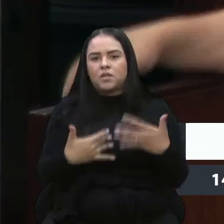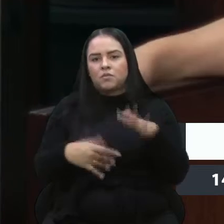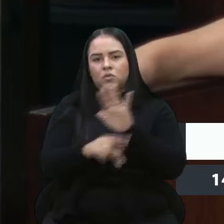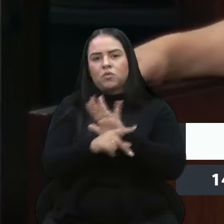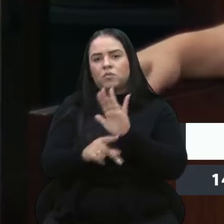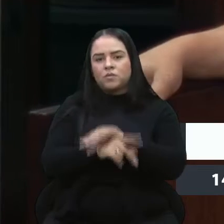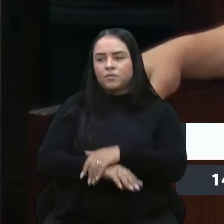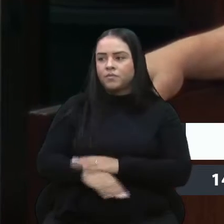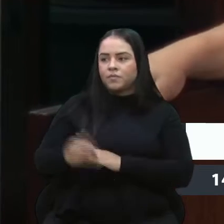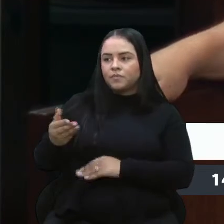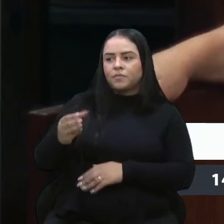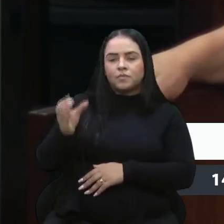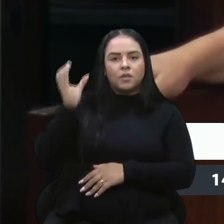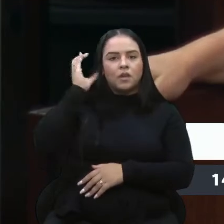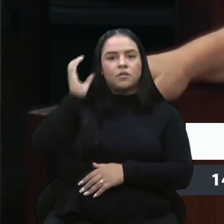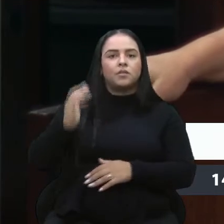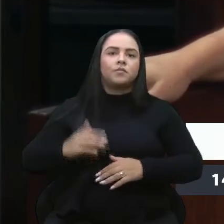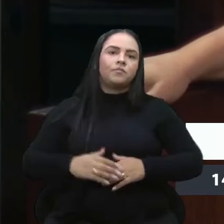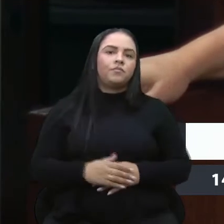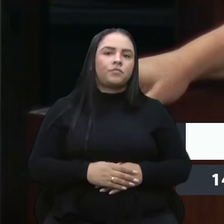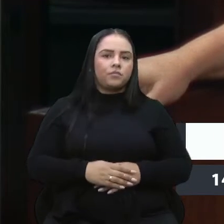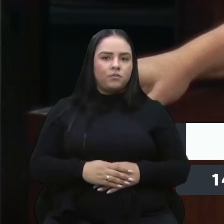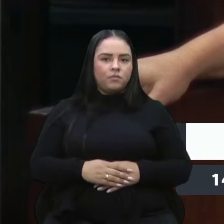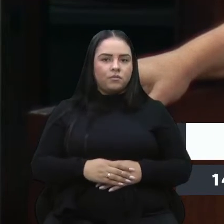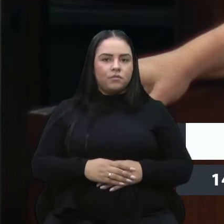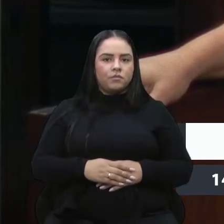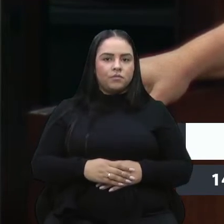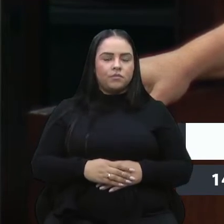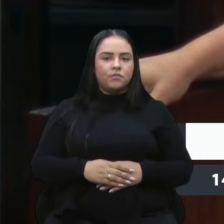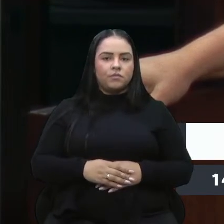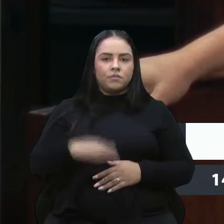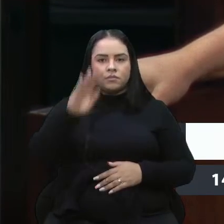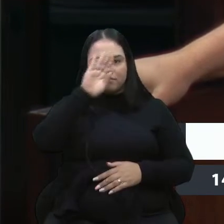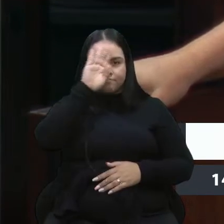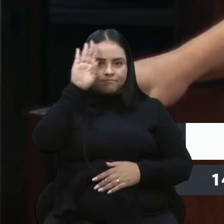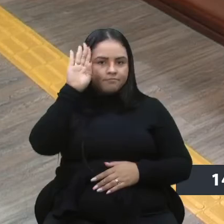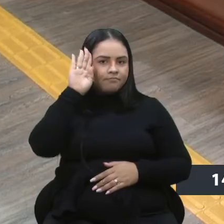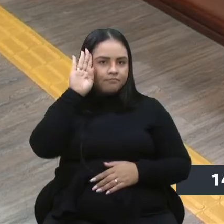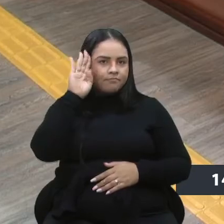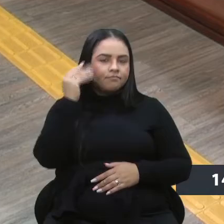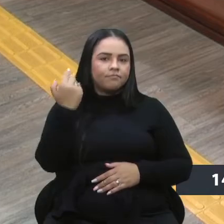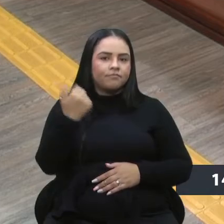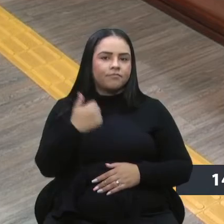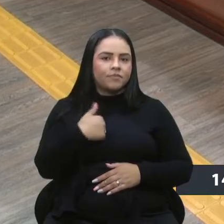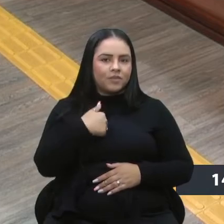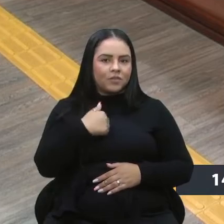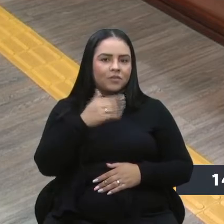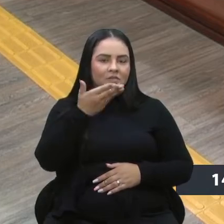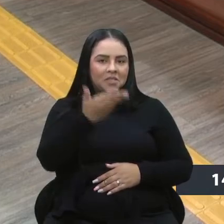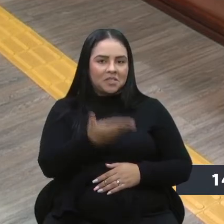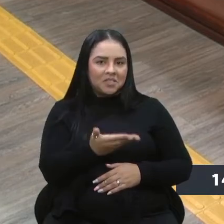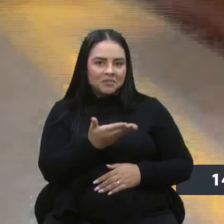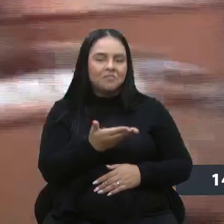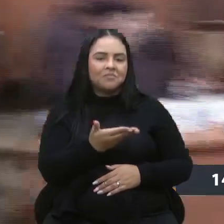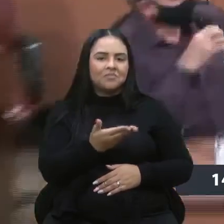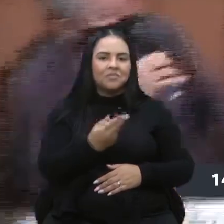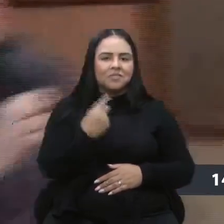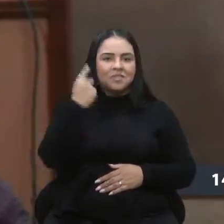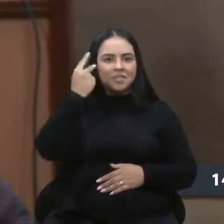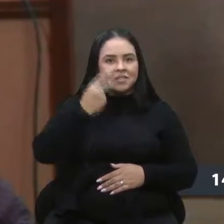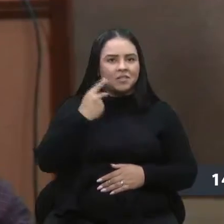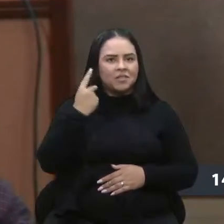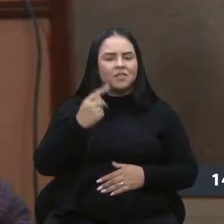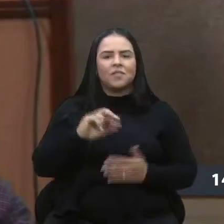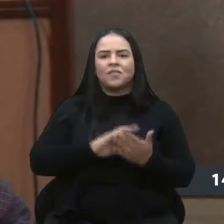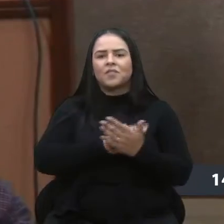Cadore, sua parte. Vereador Bressan, eu e você, eu e o senhor como vereador, por